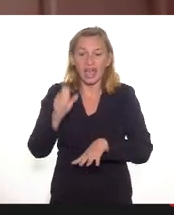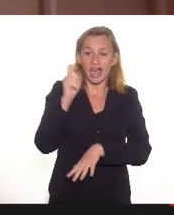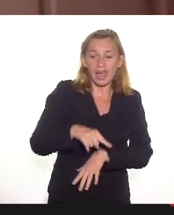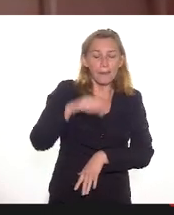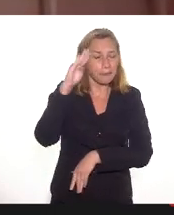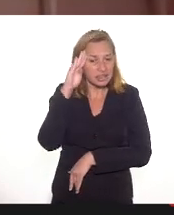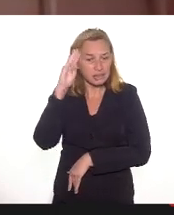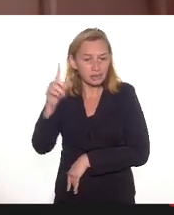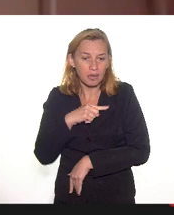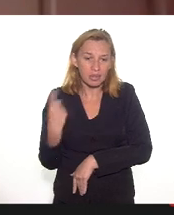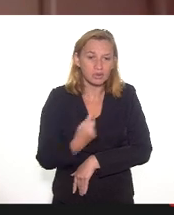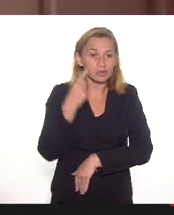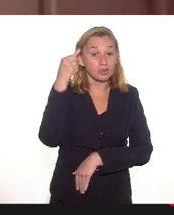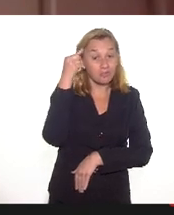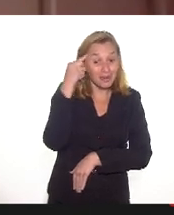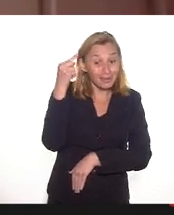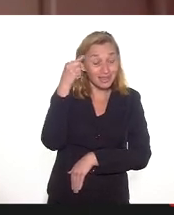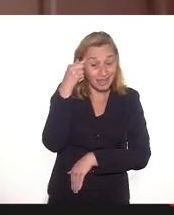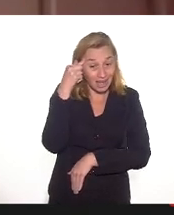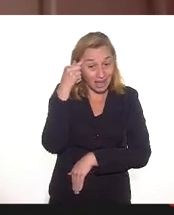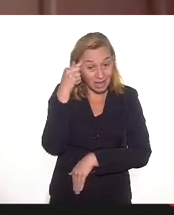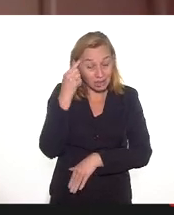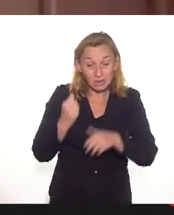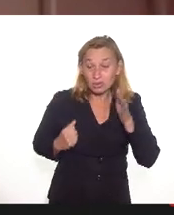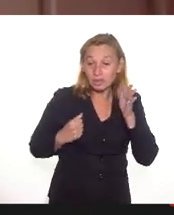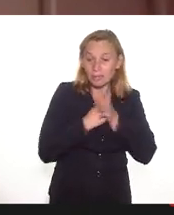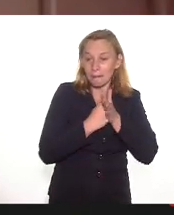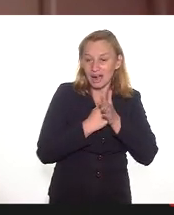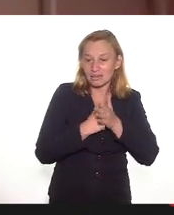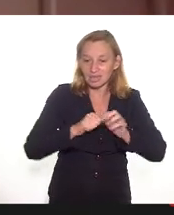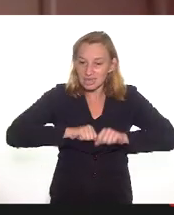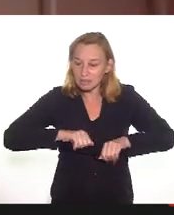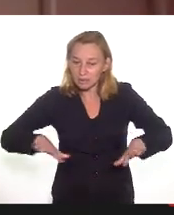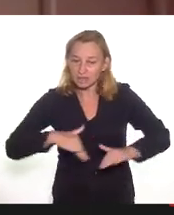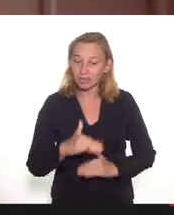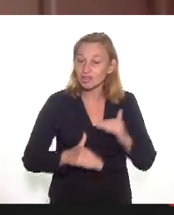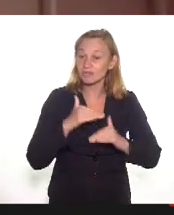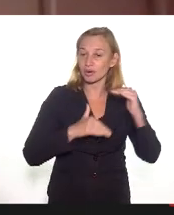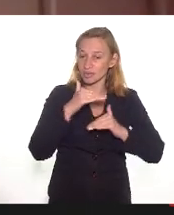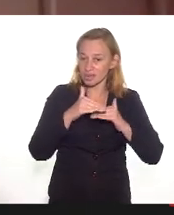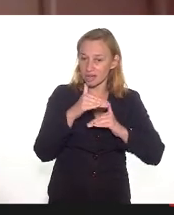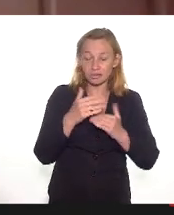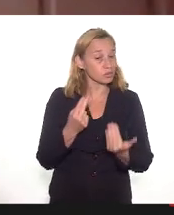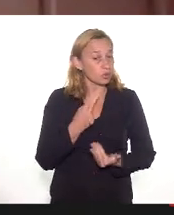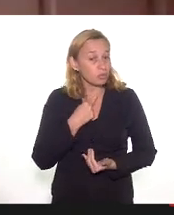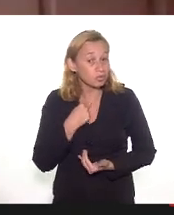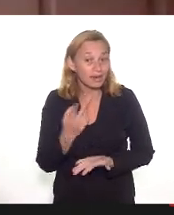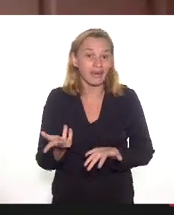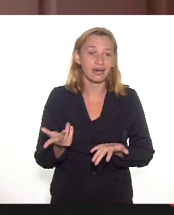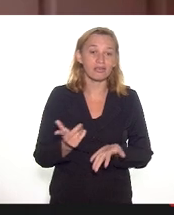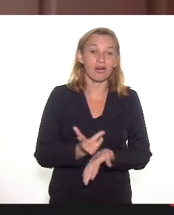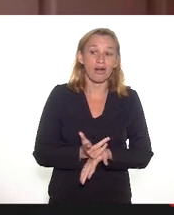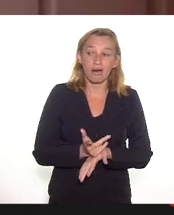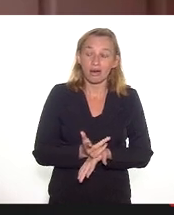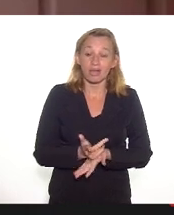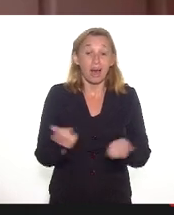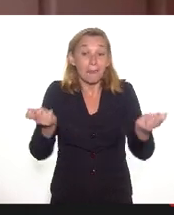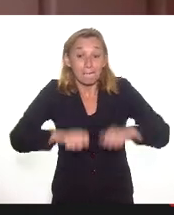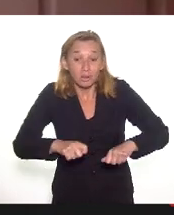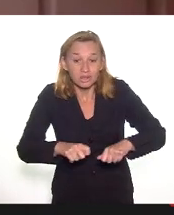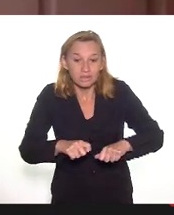para a gente pensar os impactos dessa pandemia no processo, que não puderam ter a